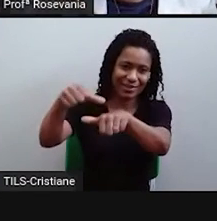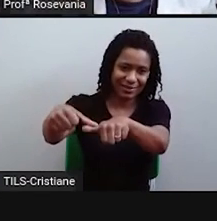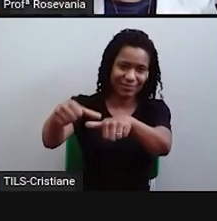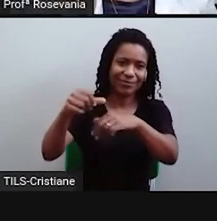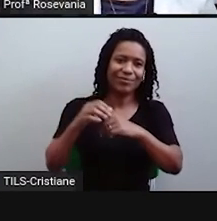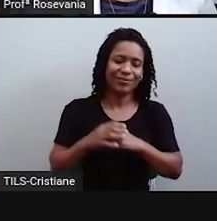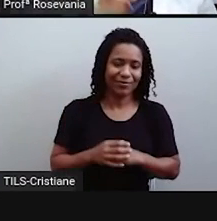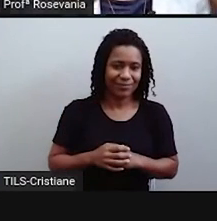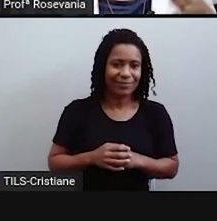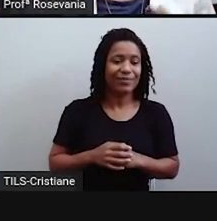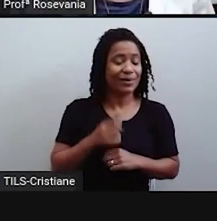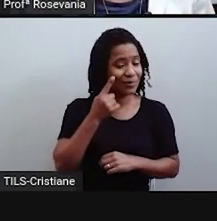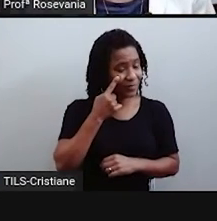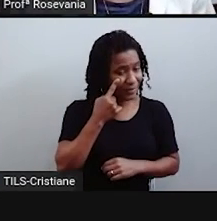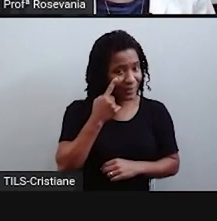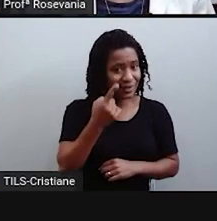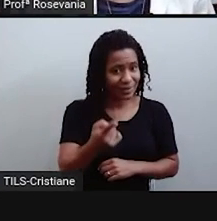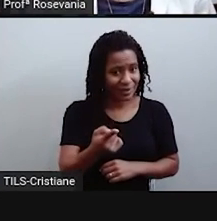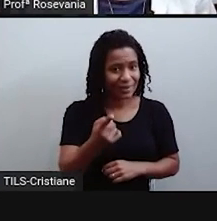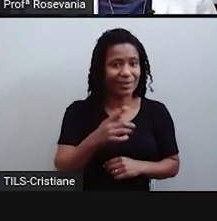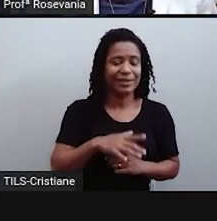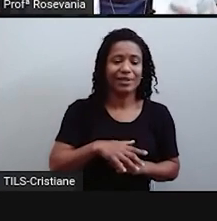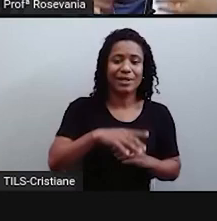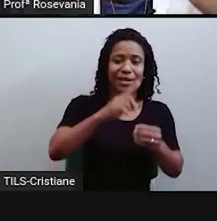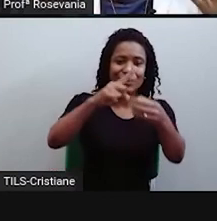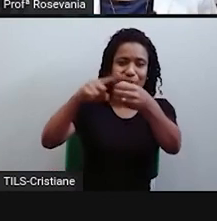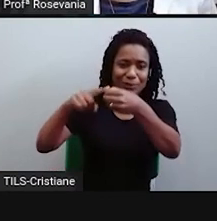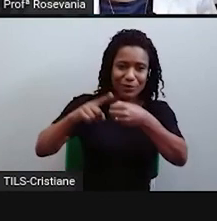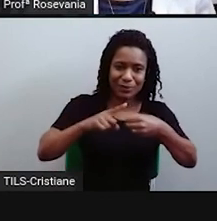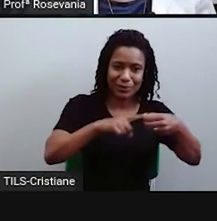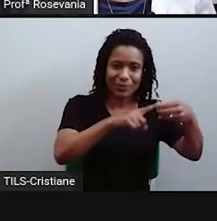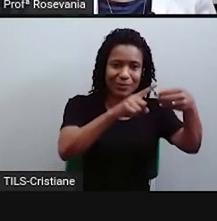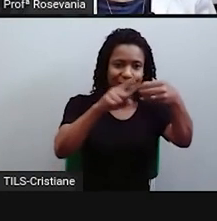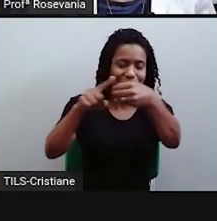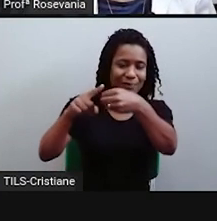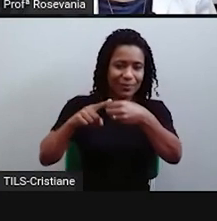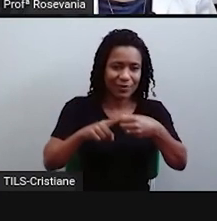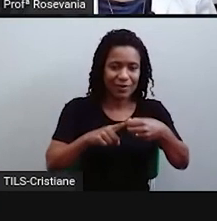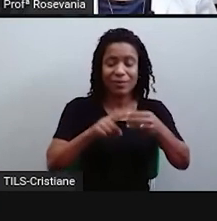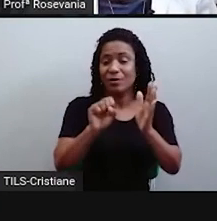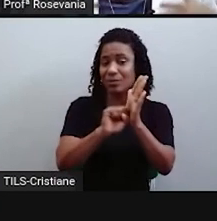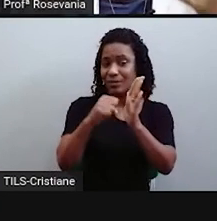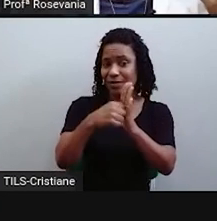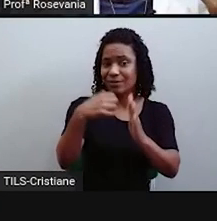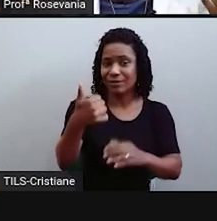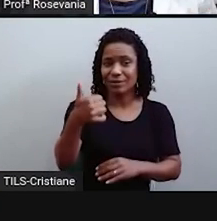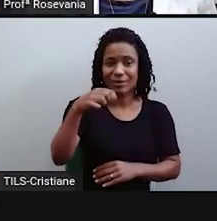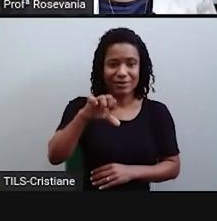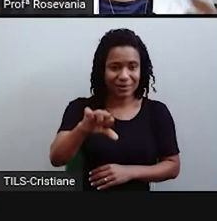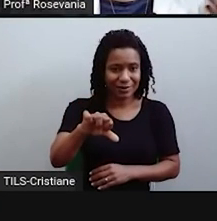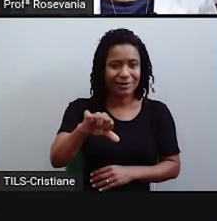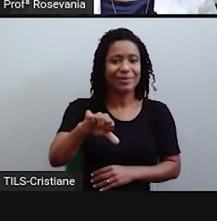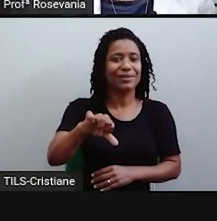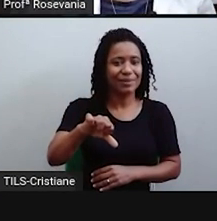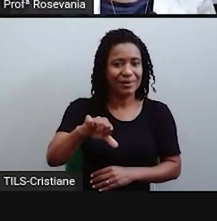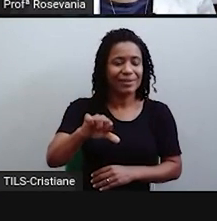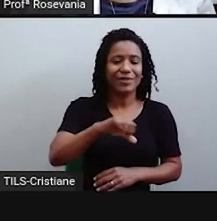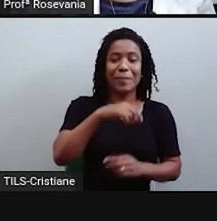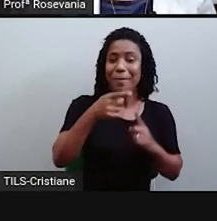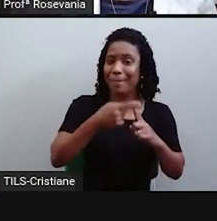número de 19 províncias para 20 províncias e lá, né, já no século XIX, houve a nossa primeira